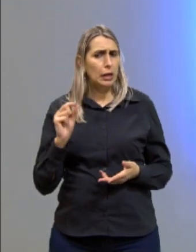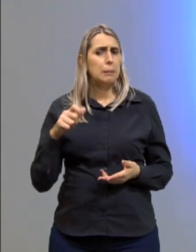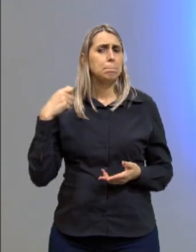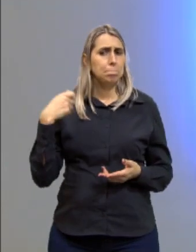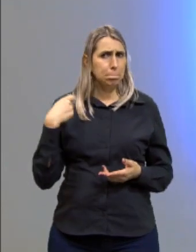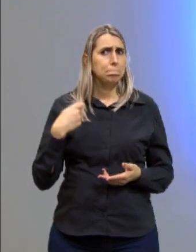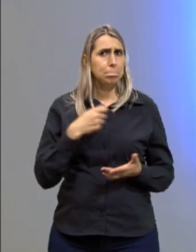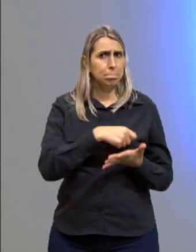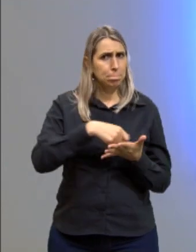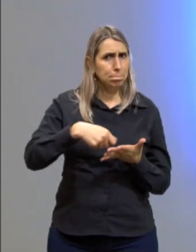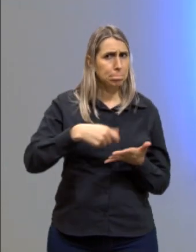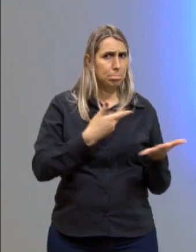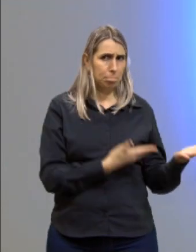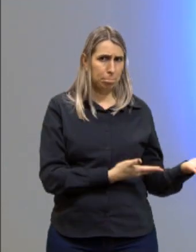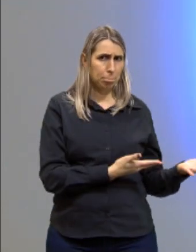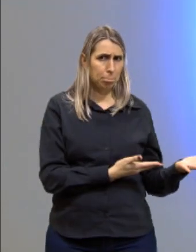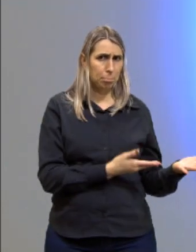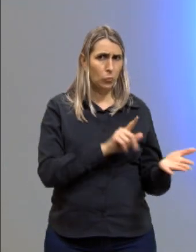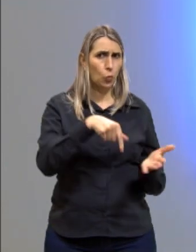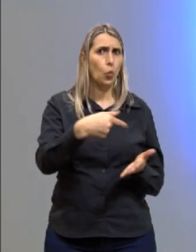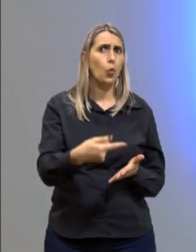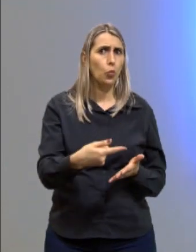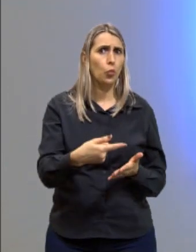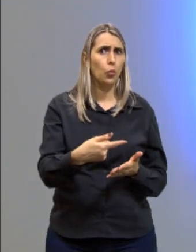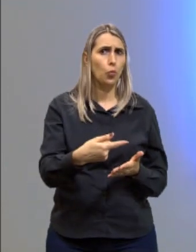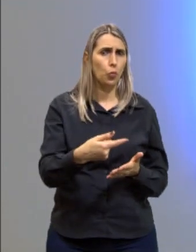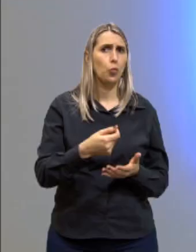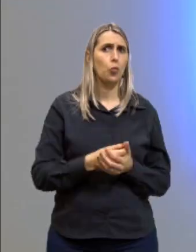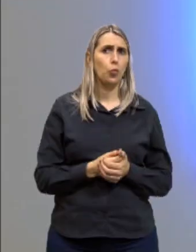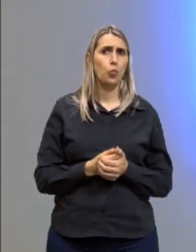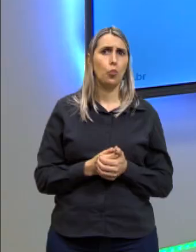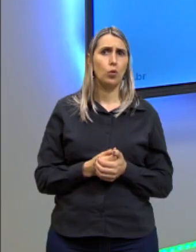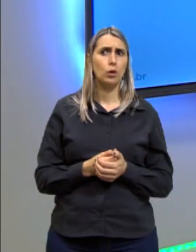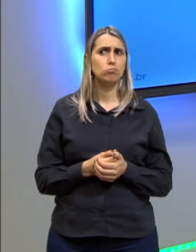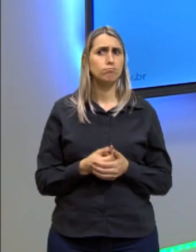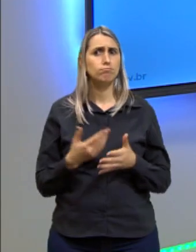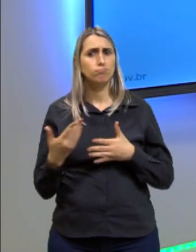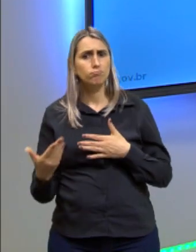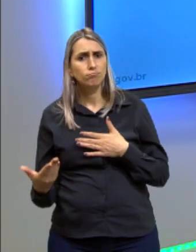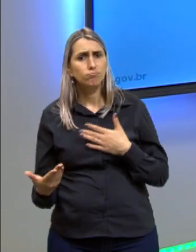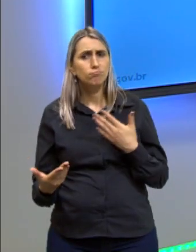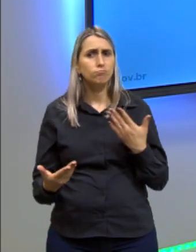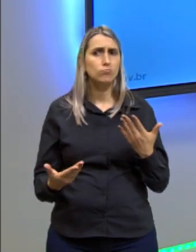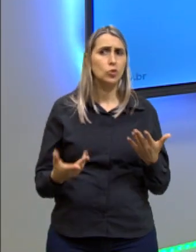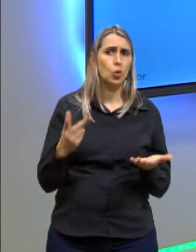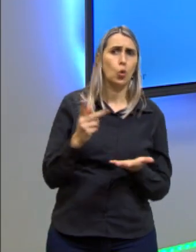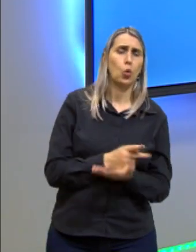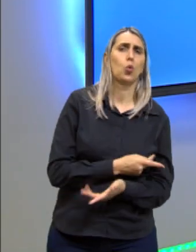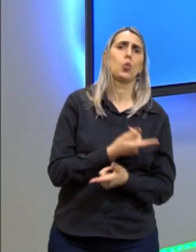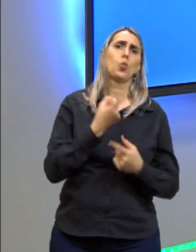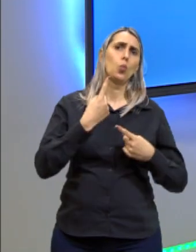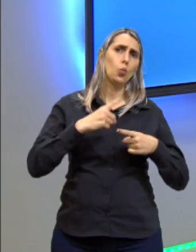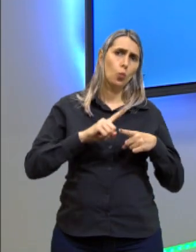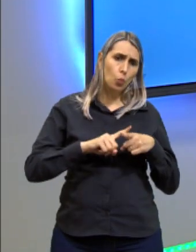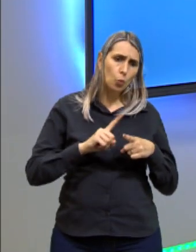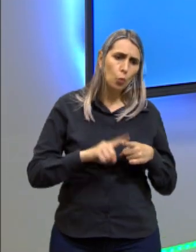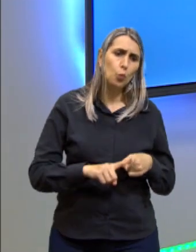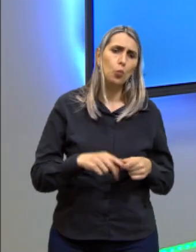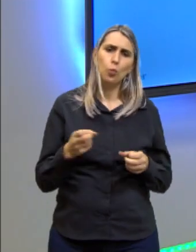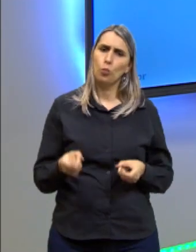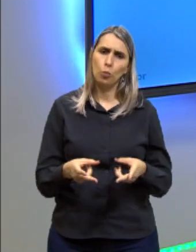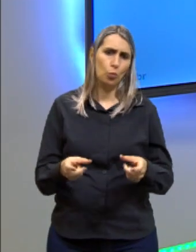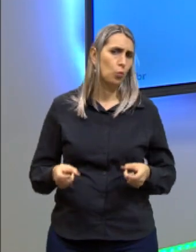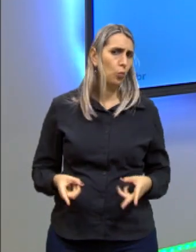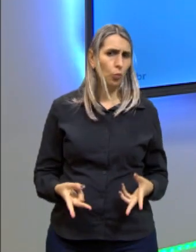ter escrito aqui, na próxima um período? Ter colocado, olha, isso ocorre porque gasta-se